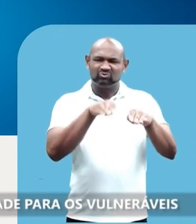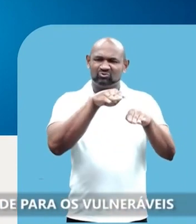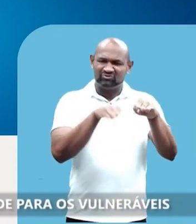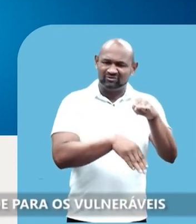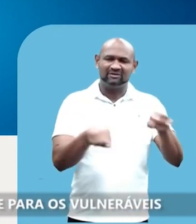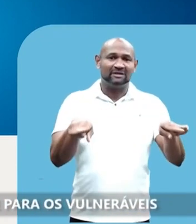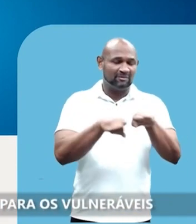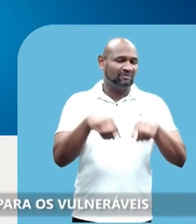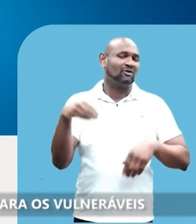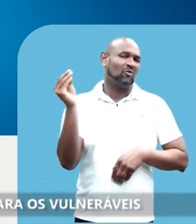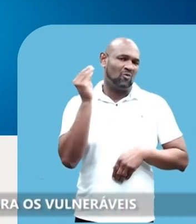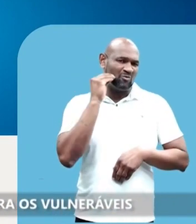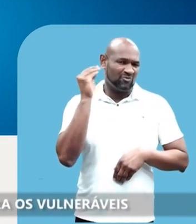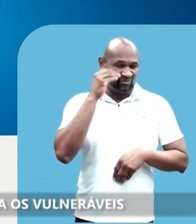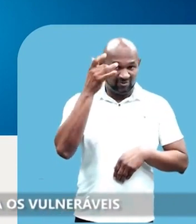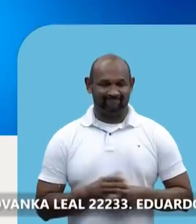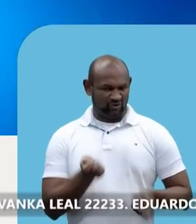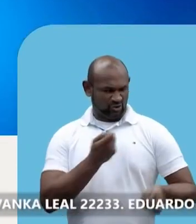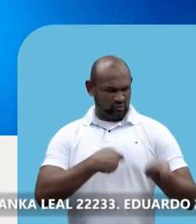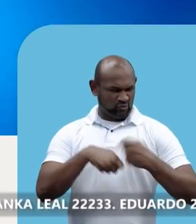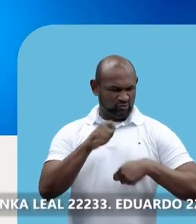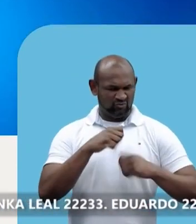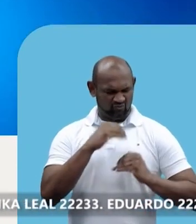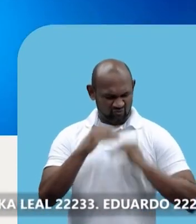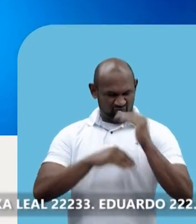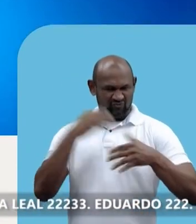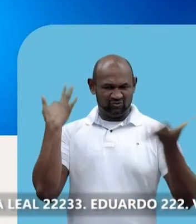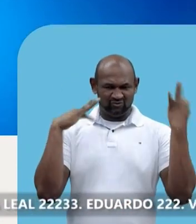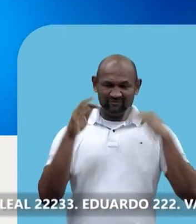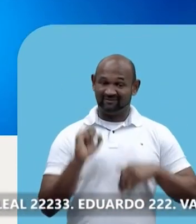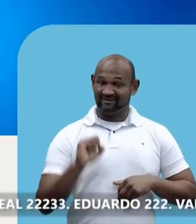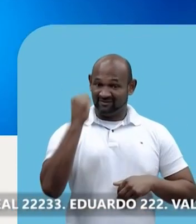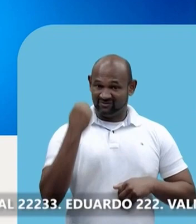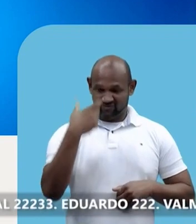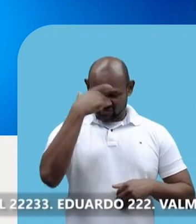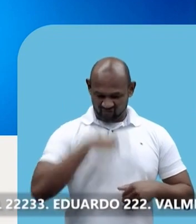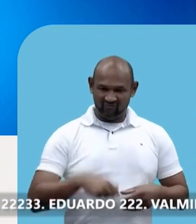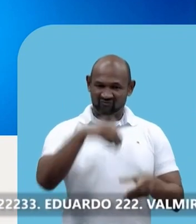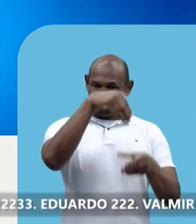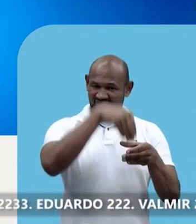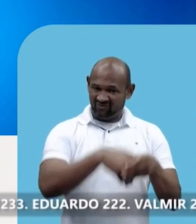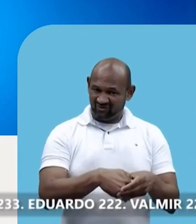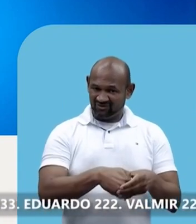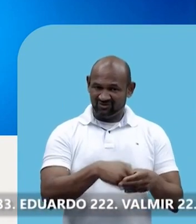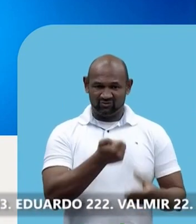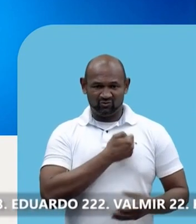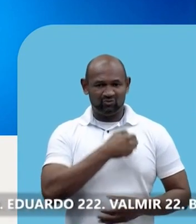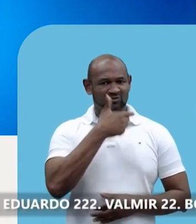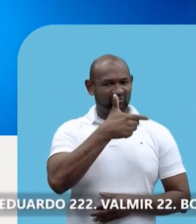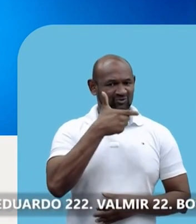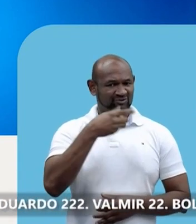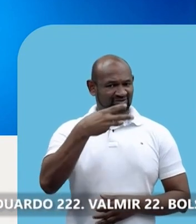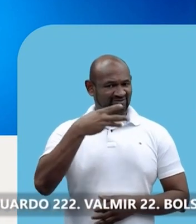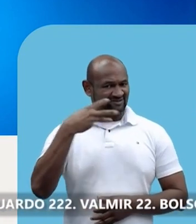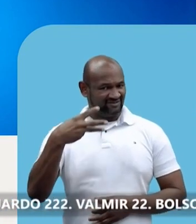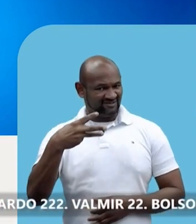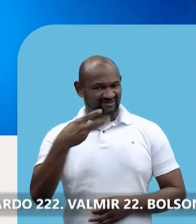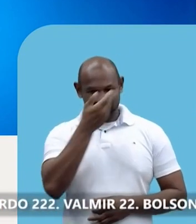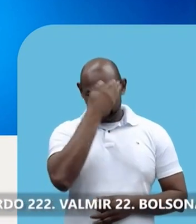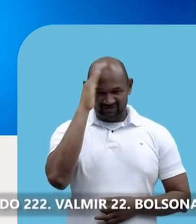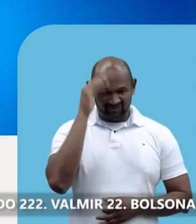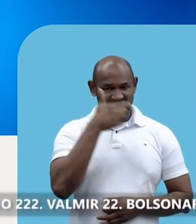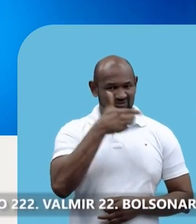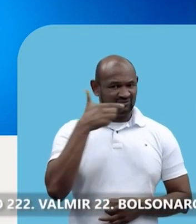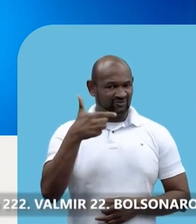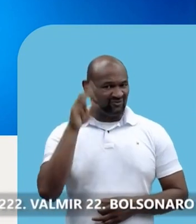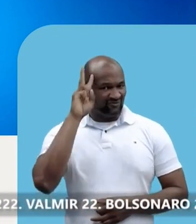mais oportunidades para os vulneráveis. Economia forte e turismo para Sergipe. Vote professora Jovanca Leal, 22233.